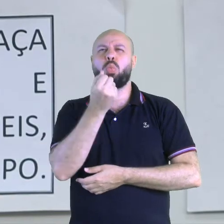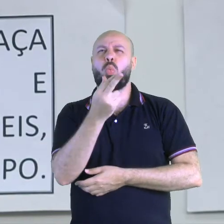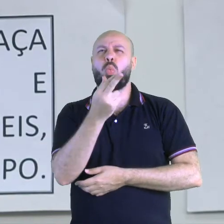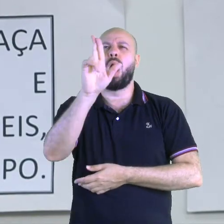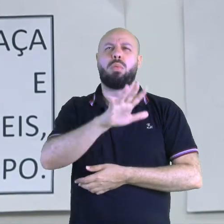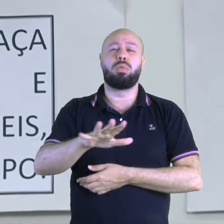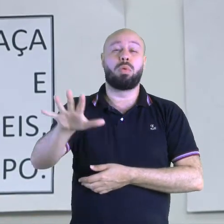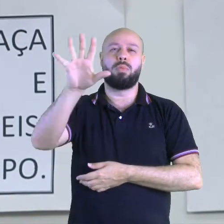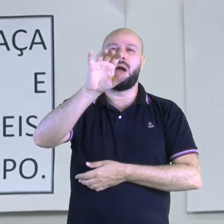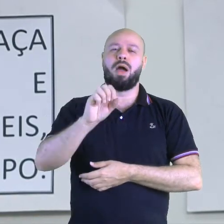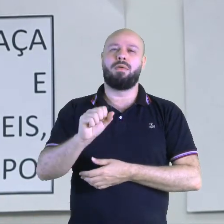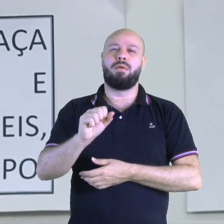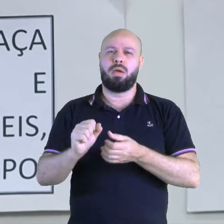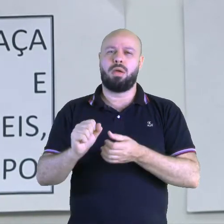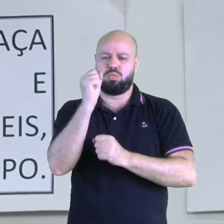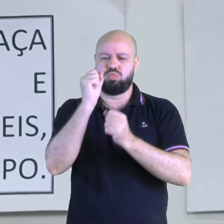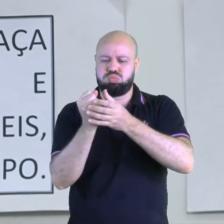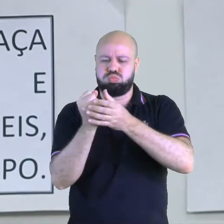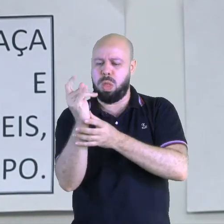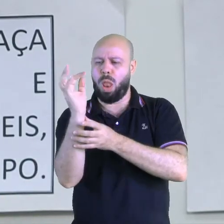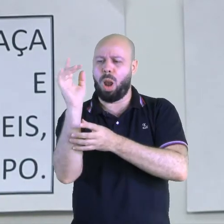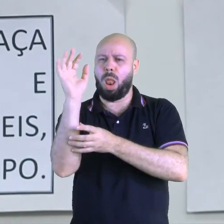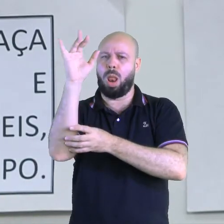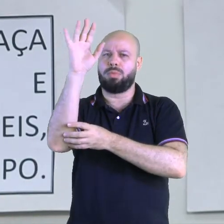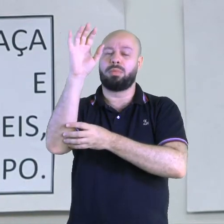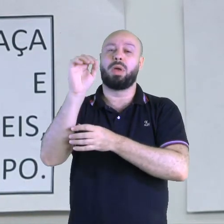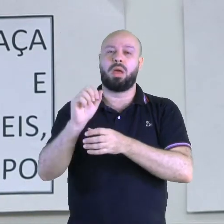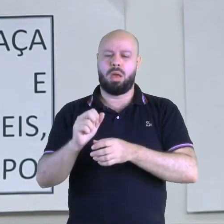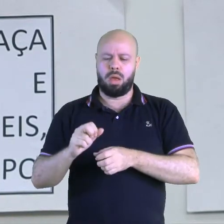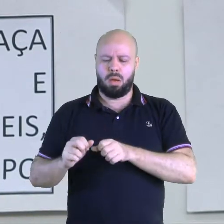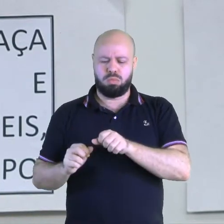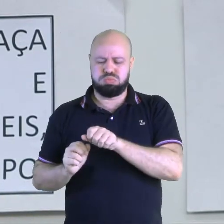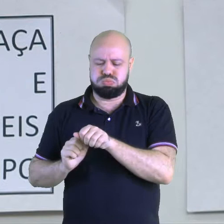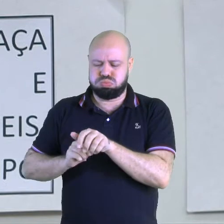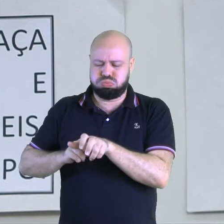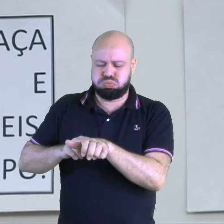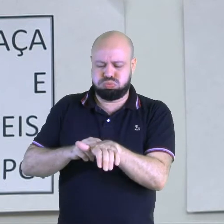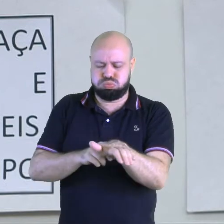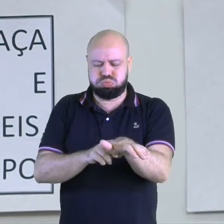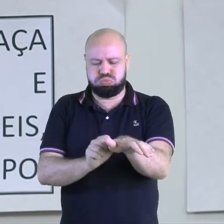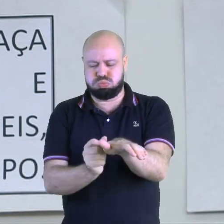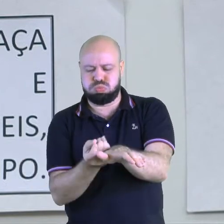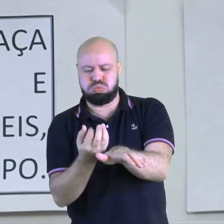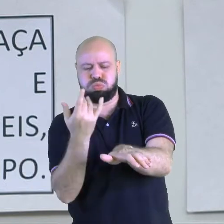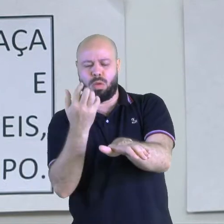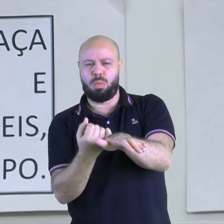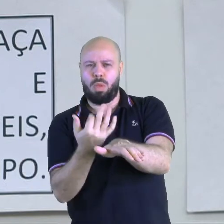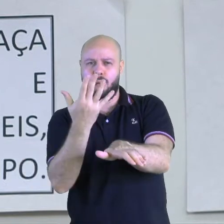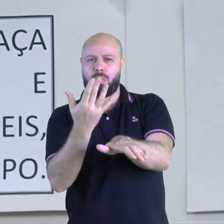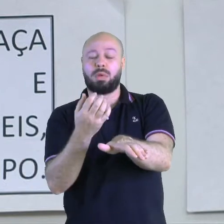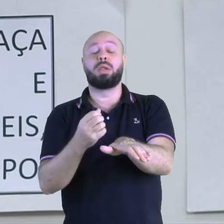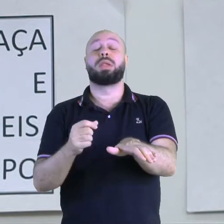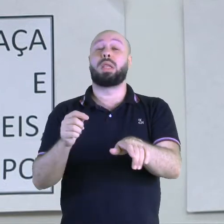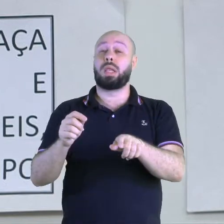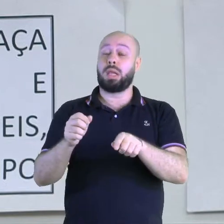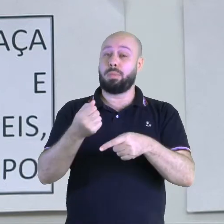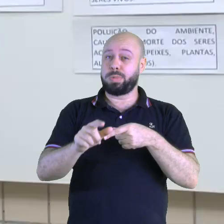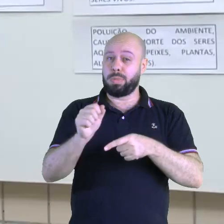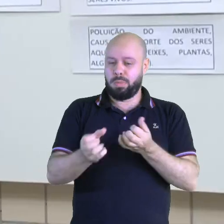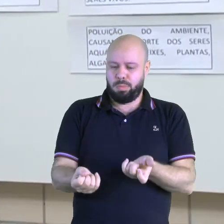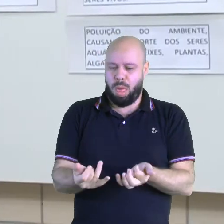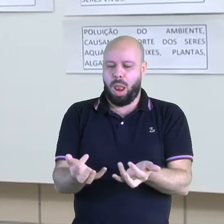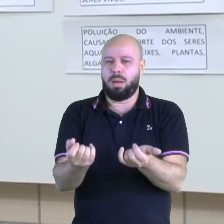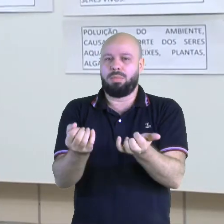fumaça lançada por fábricas de escapamentos de automóveis, além das queimadas no campo, não mesmo?